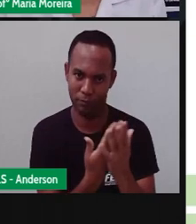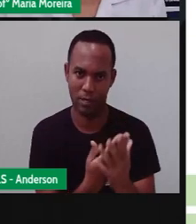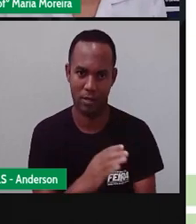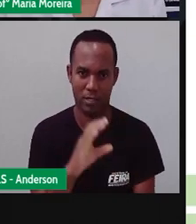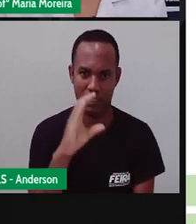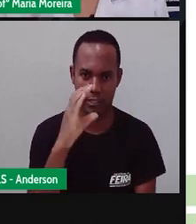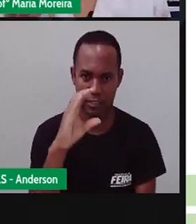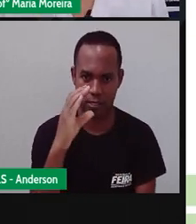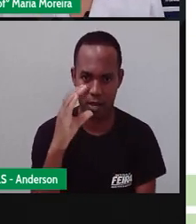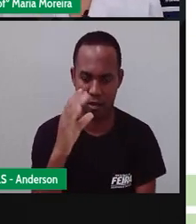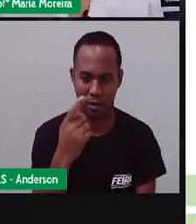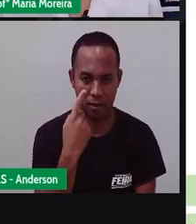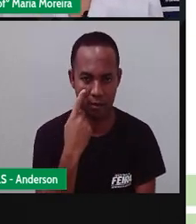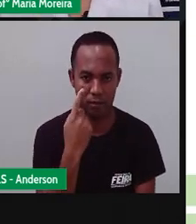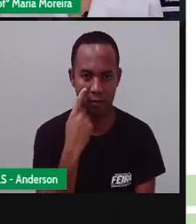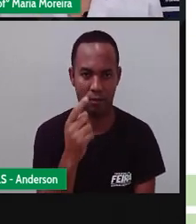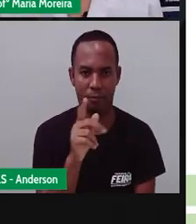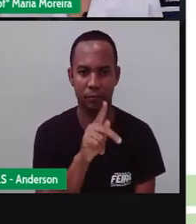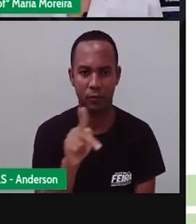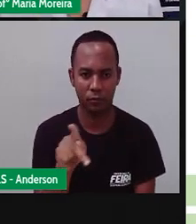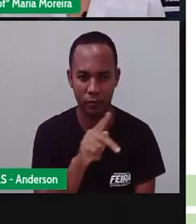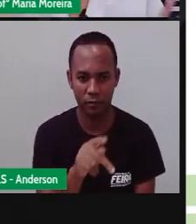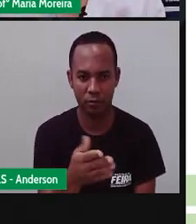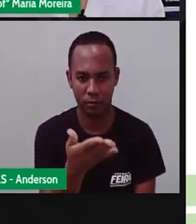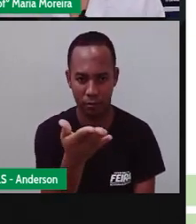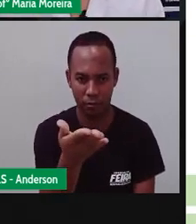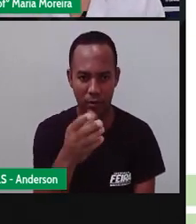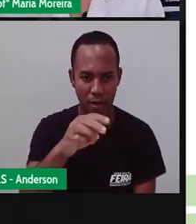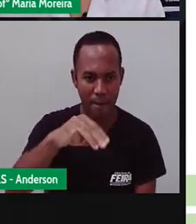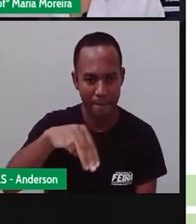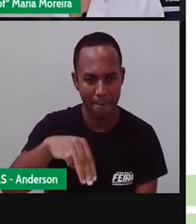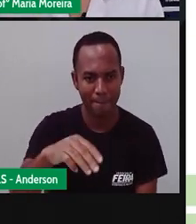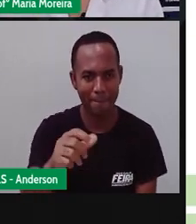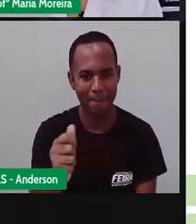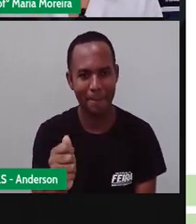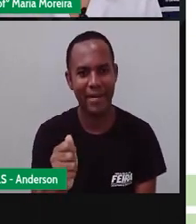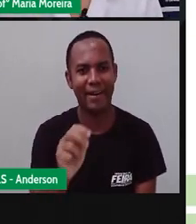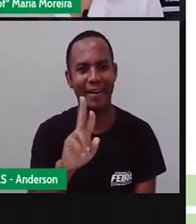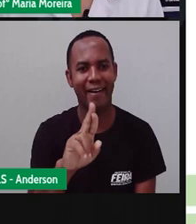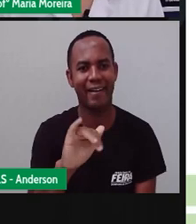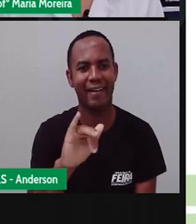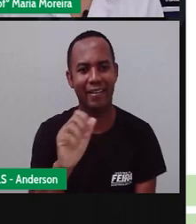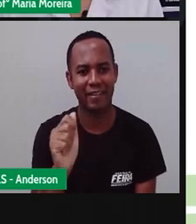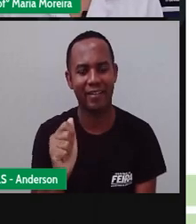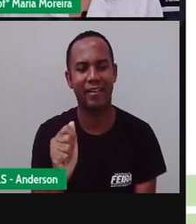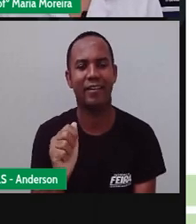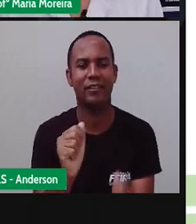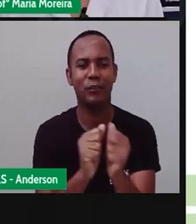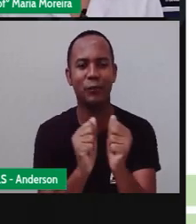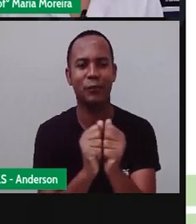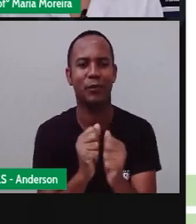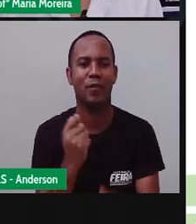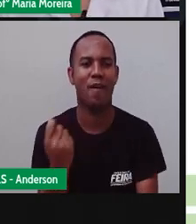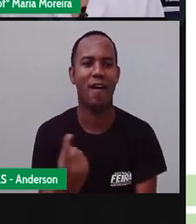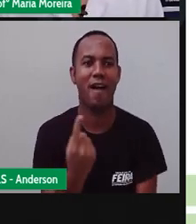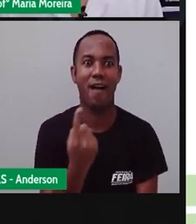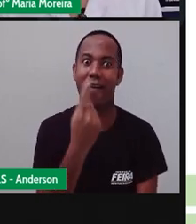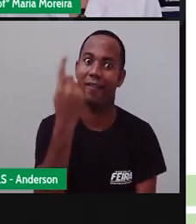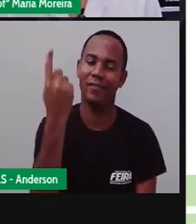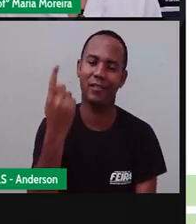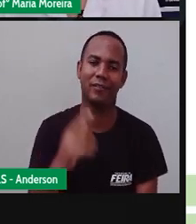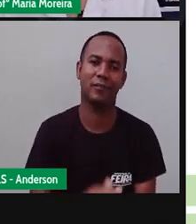Ciências Humanas. Pró Maria e Anderson aqui. Mais uma vez, juntinhos pra vocês. Vamos lá?